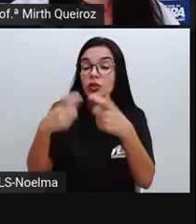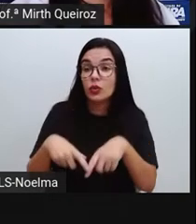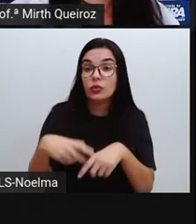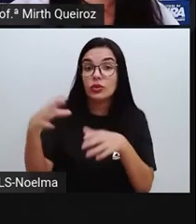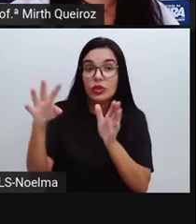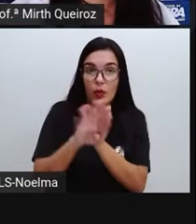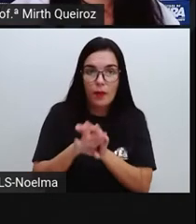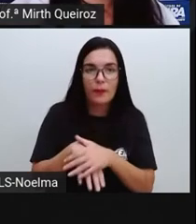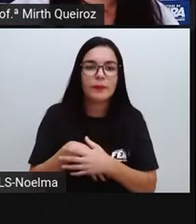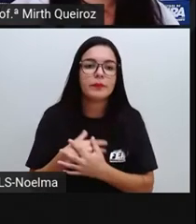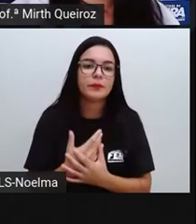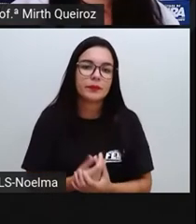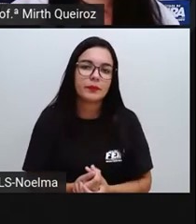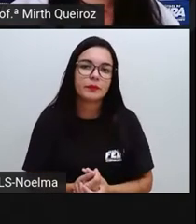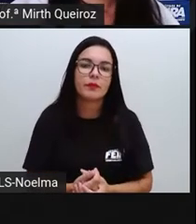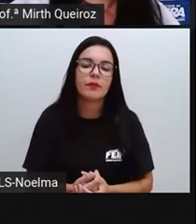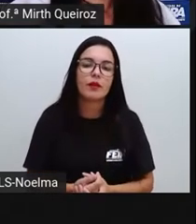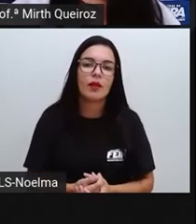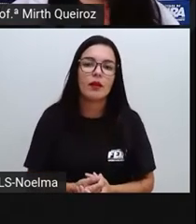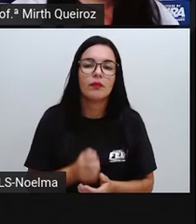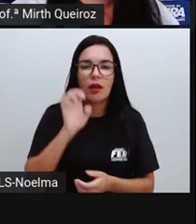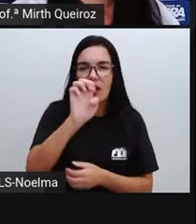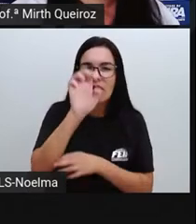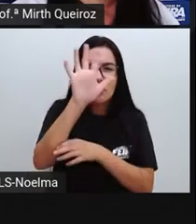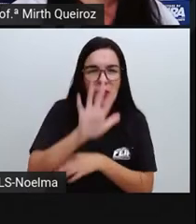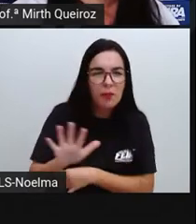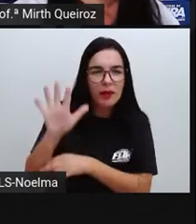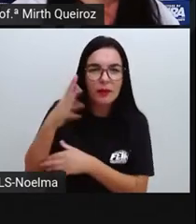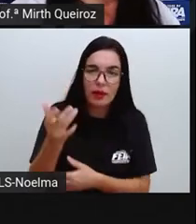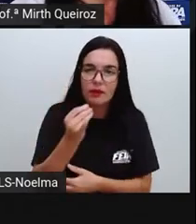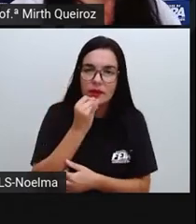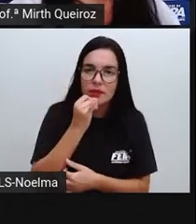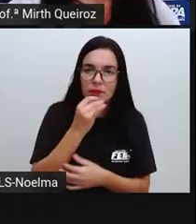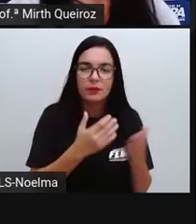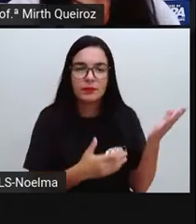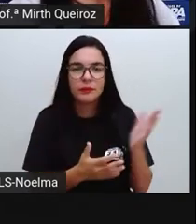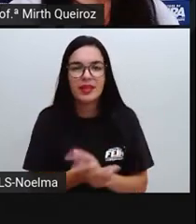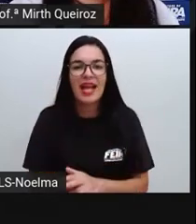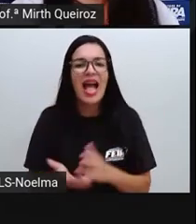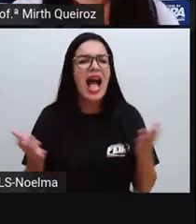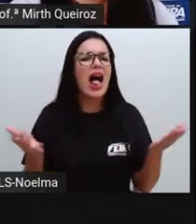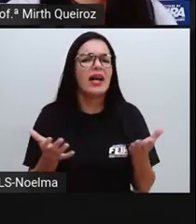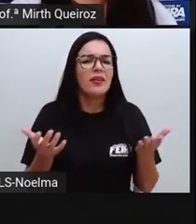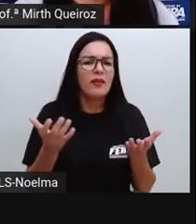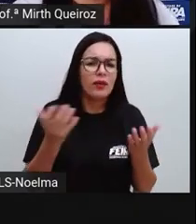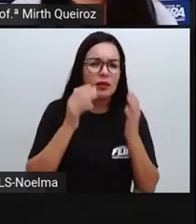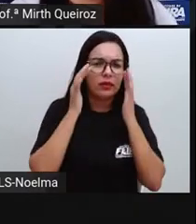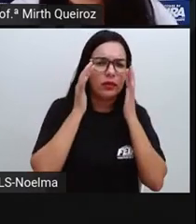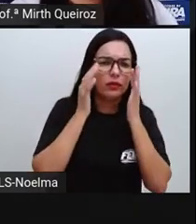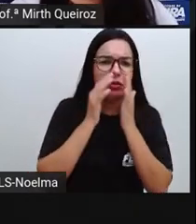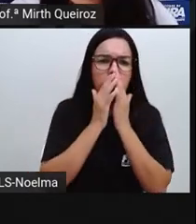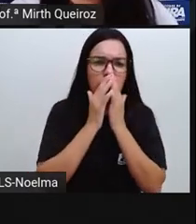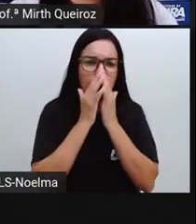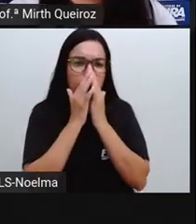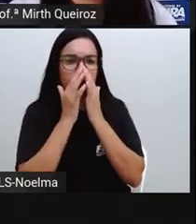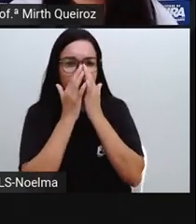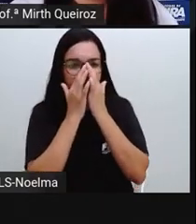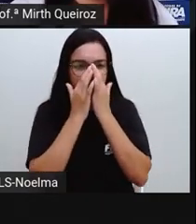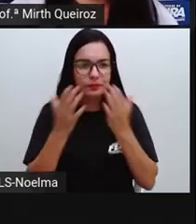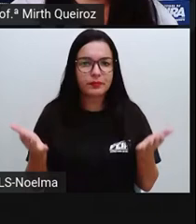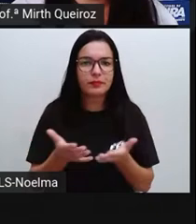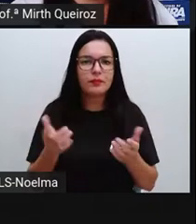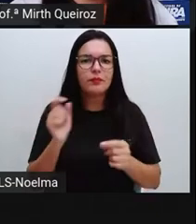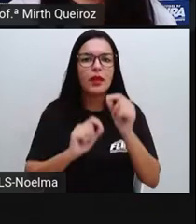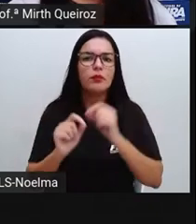Que é o caso de glisseu, hebreu, europeu. E assim, qual é a diferença entre